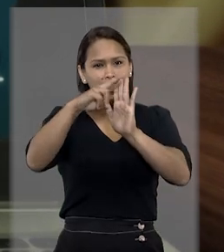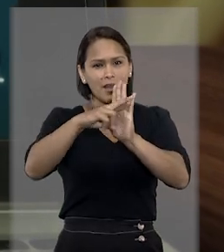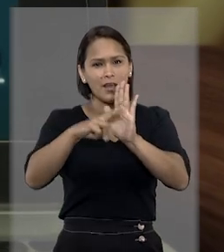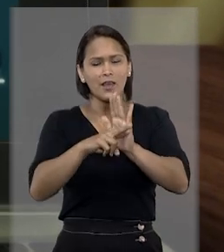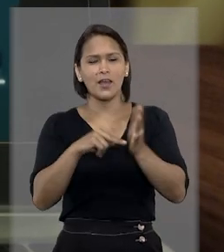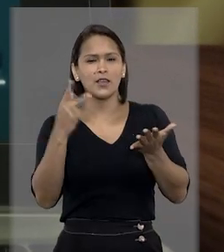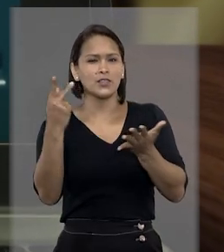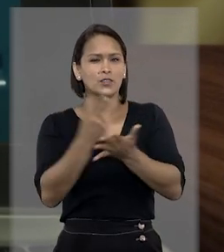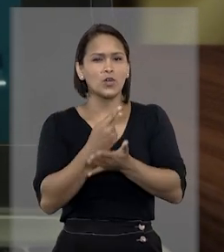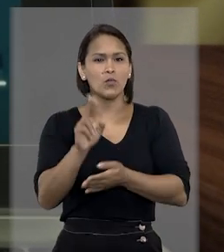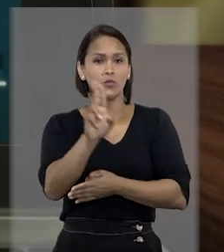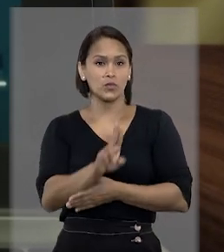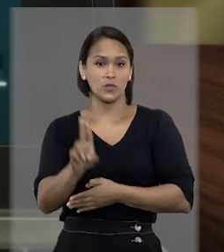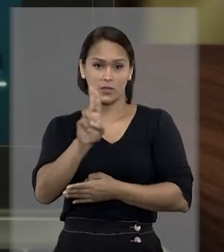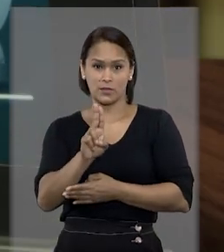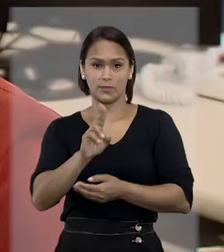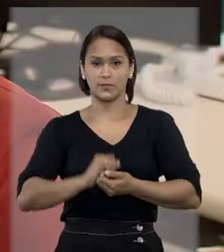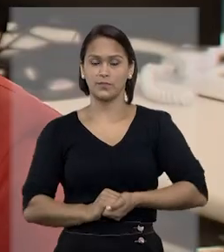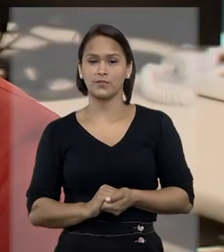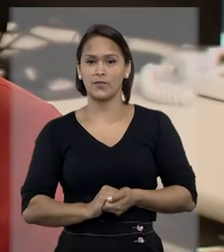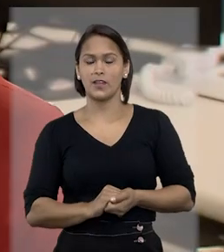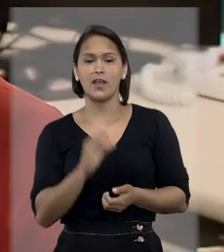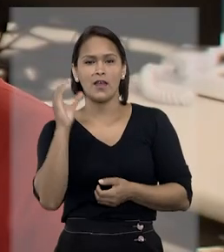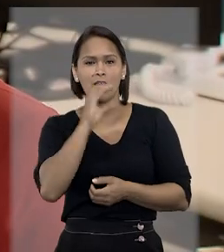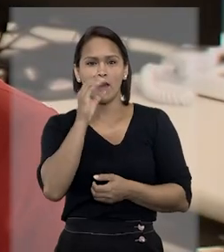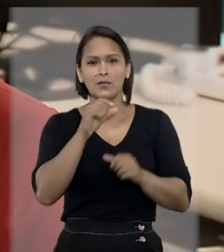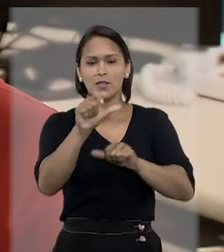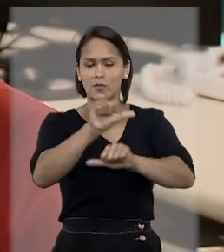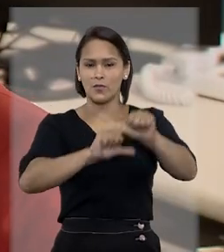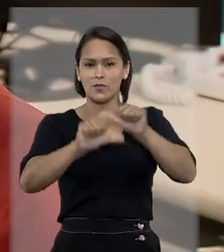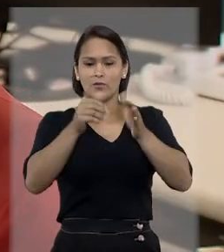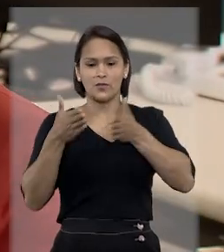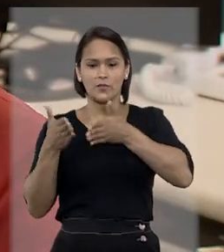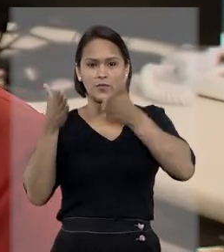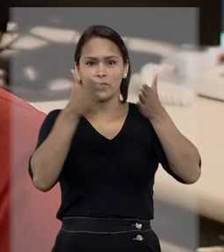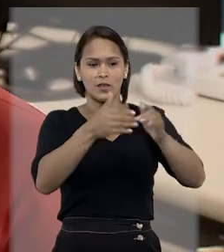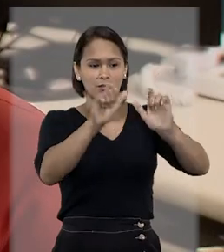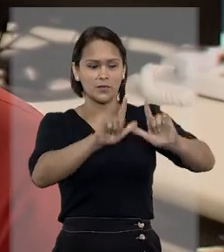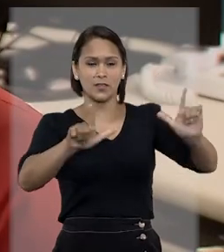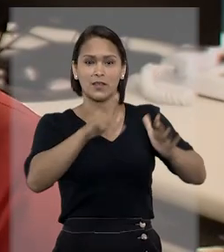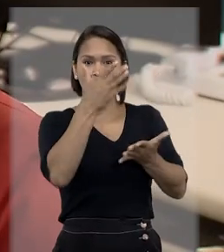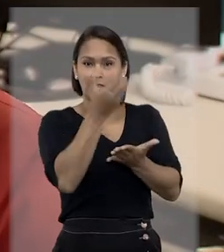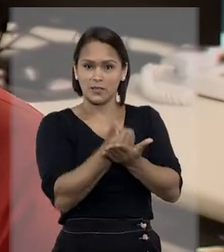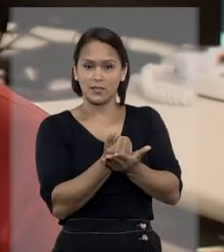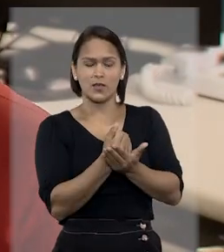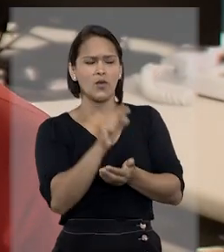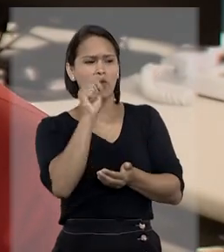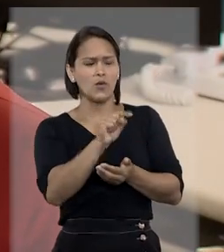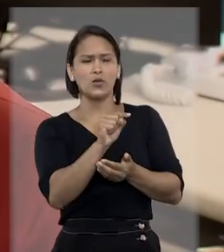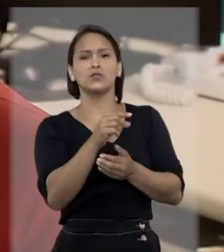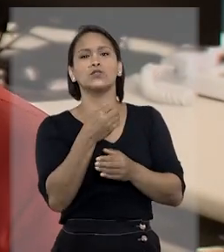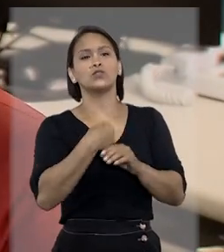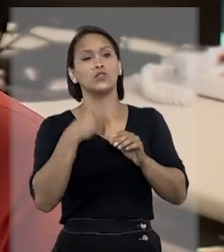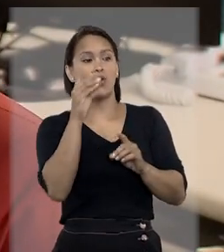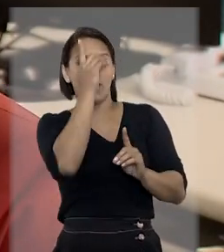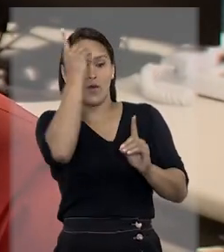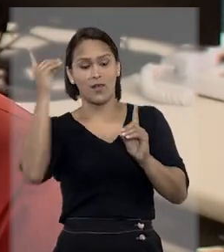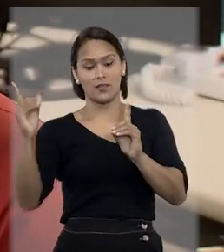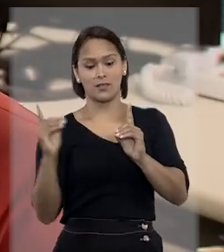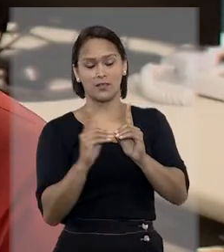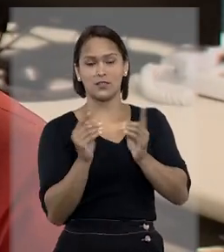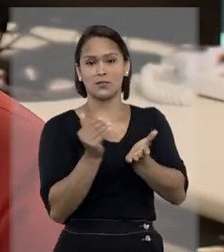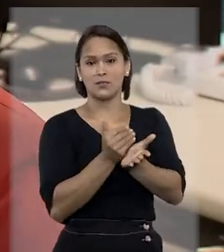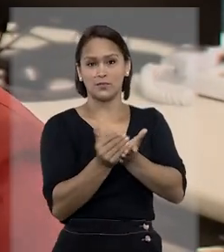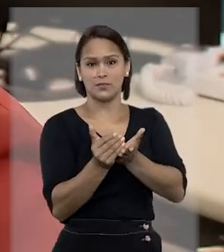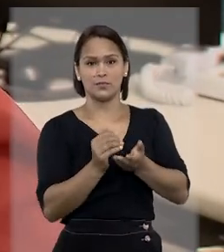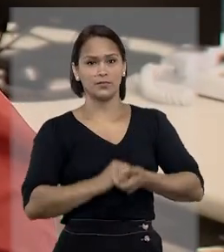as regras de funcionamento do serviço. Automaticamente você é direcionado para a sala de acolhimento, onde o atendimento virtual